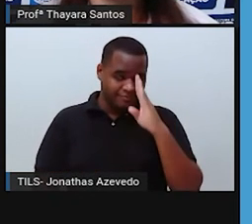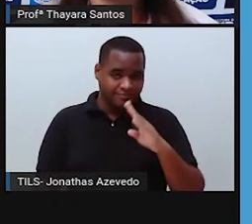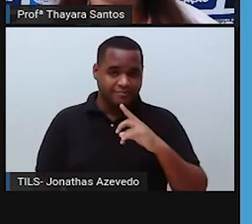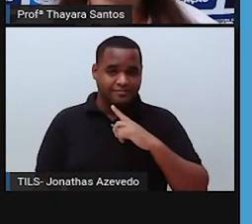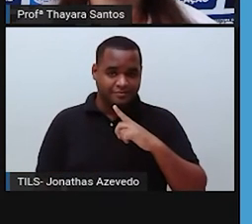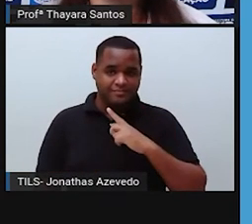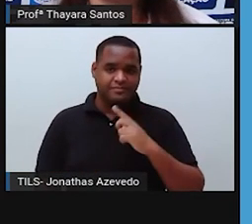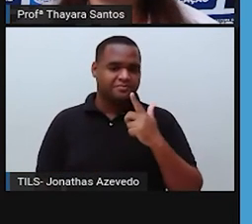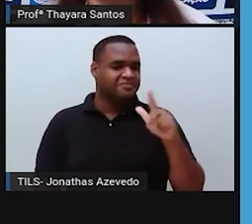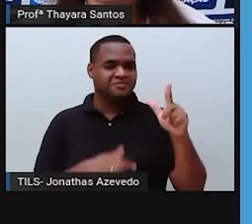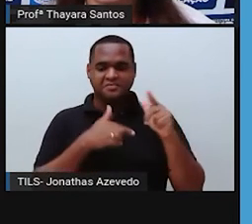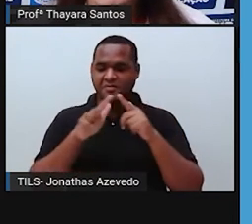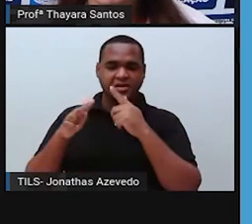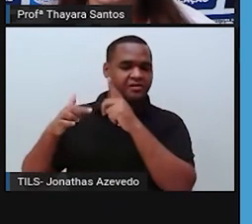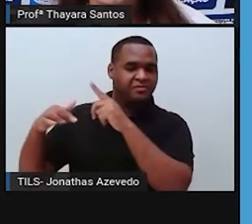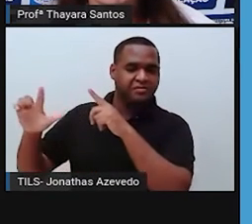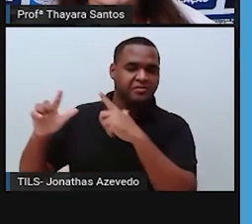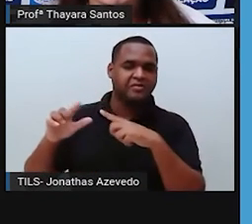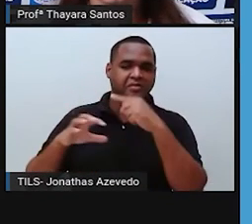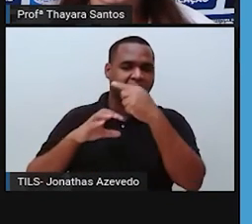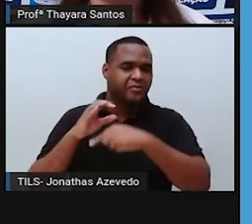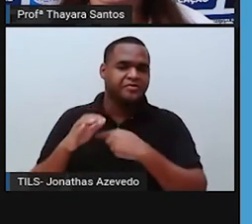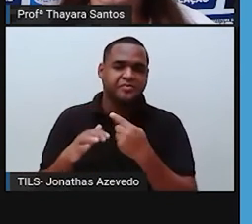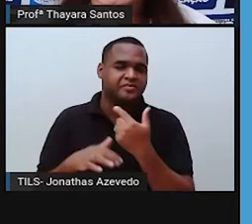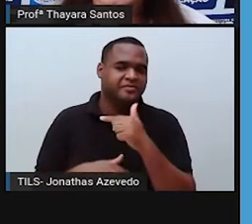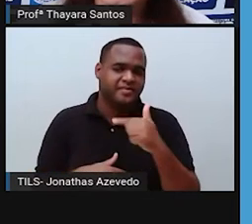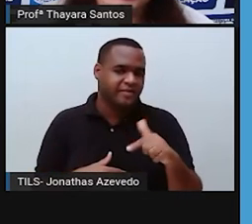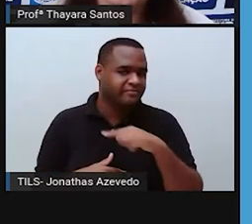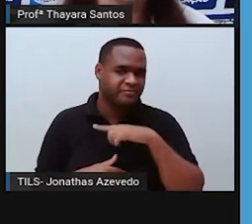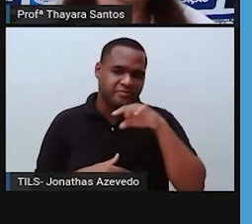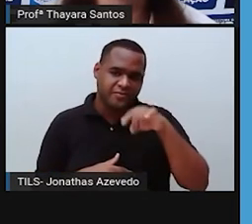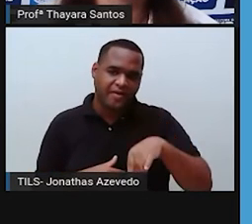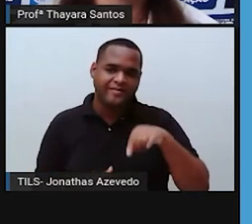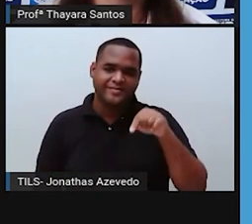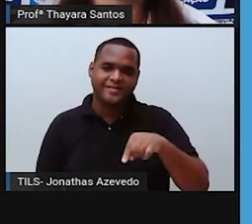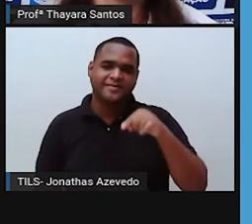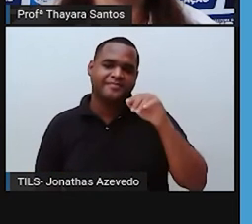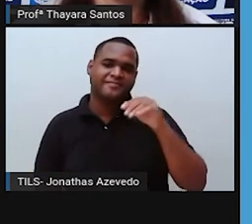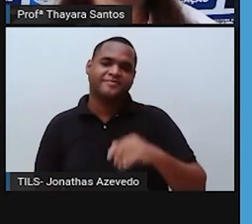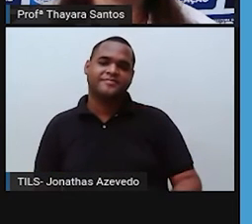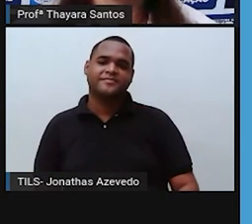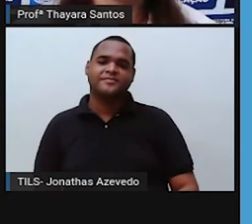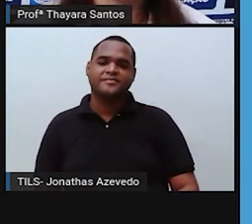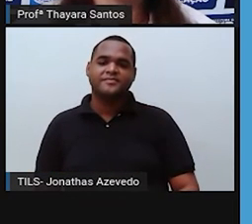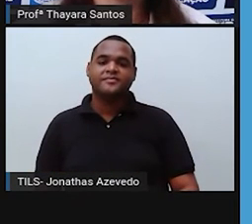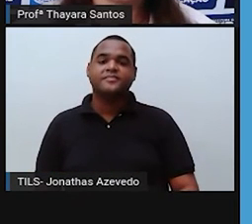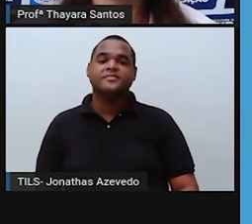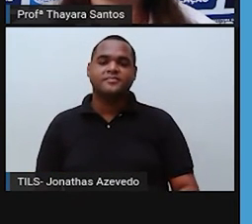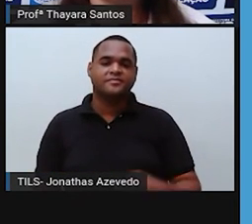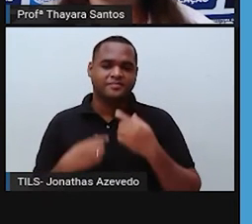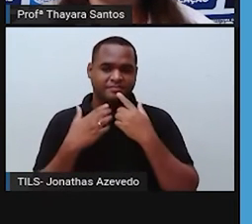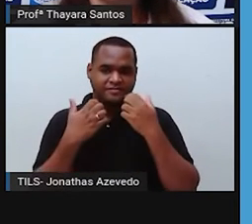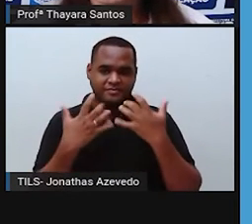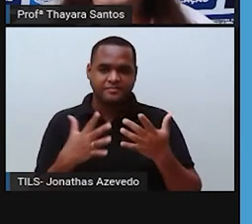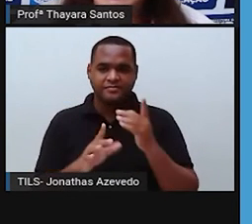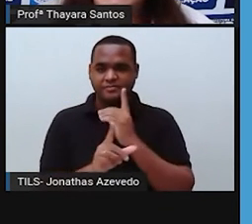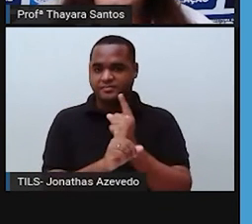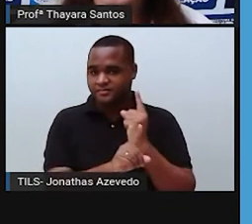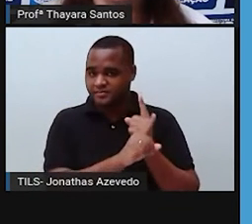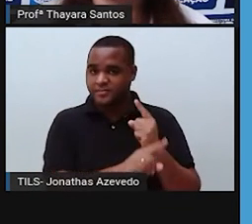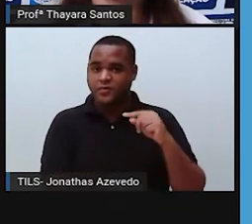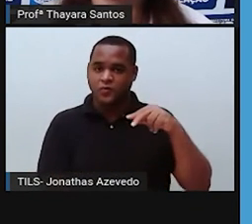esse bioma em nenhum outro lugar do mundo. A gente só tem aqui. Então, ele é encontrado na região